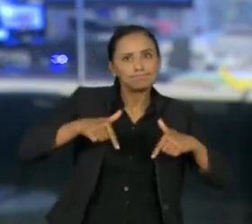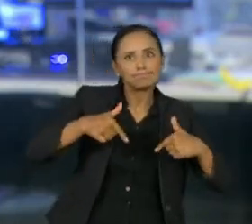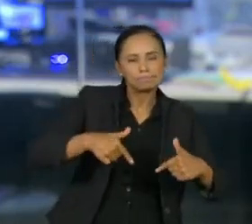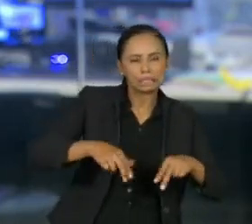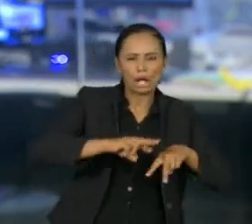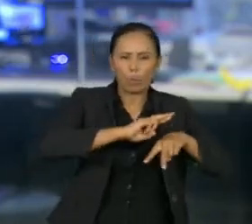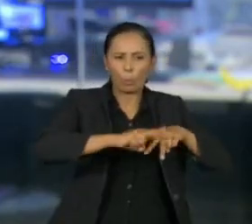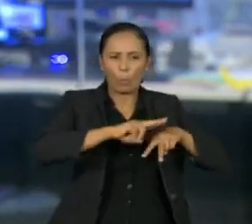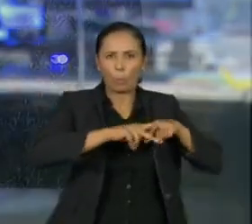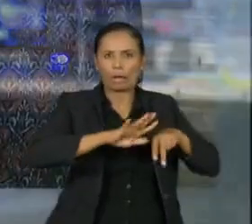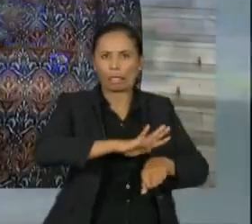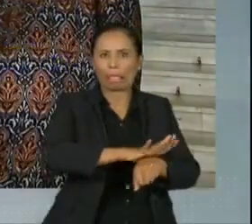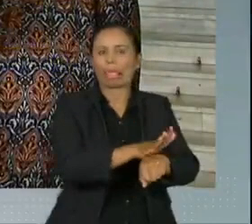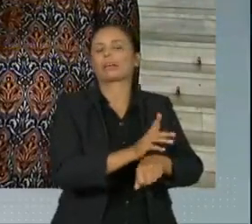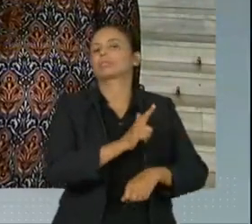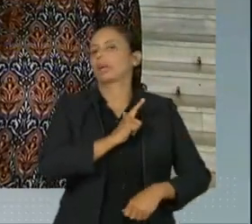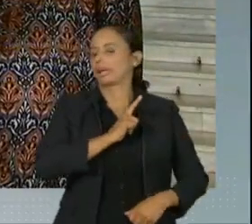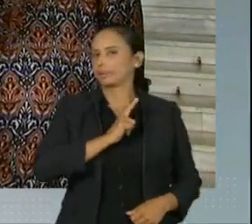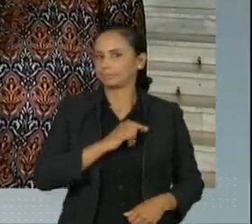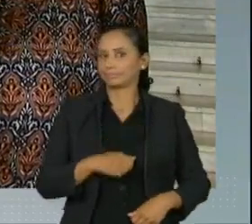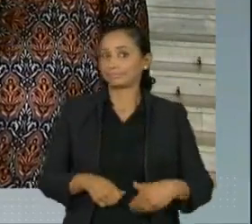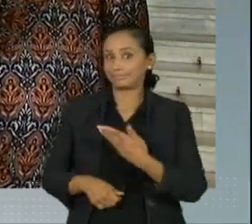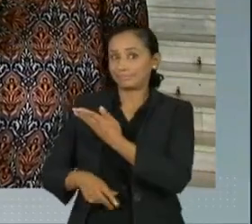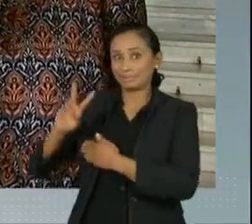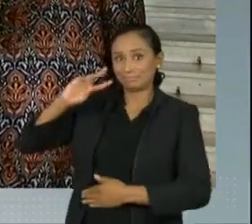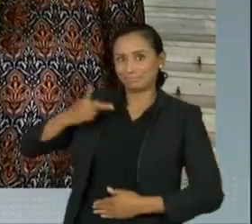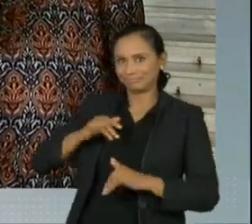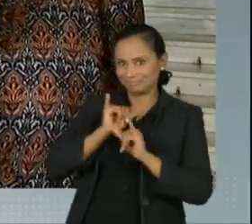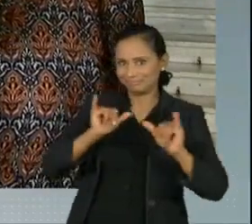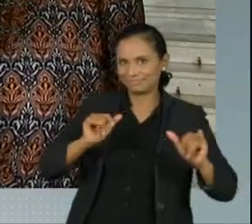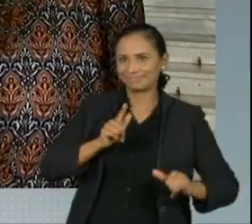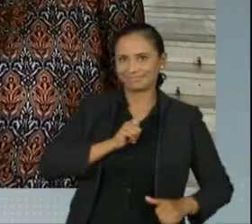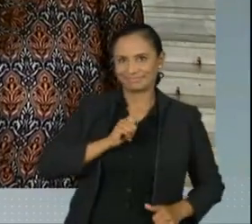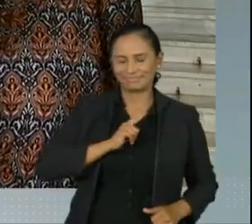gênero. A repórter Maria Manso tem as informações. Boa tarde, Maria.